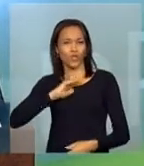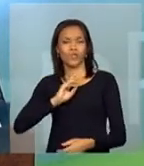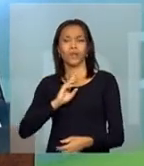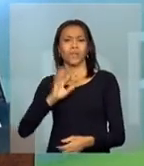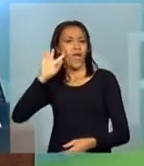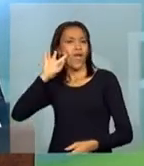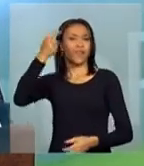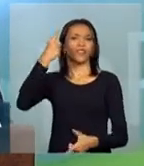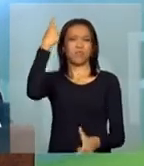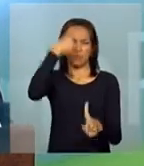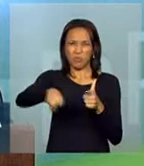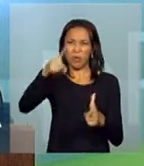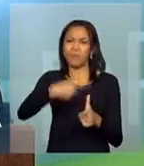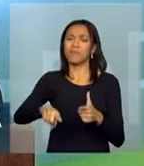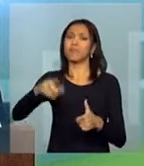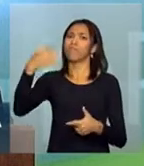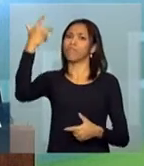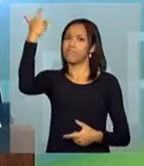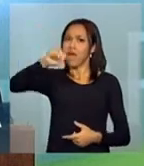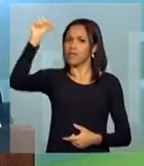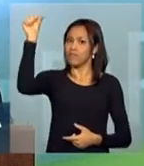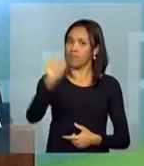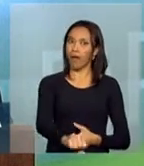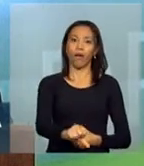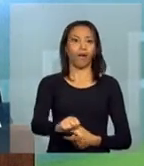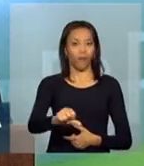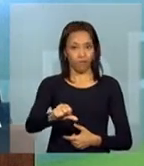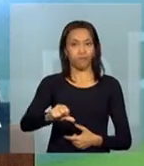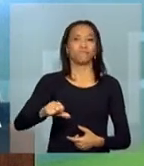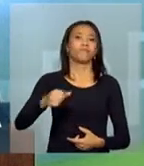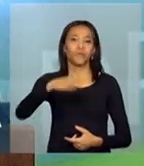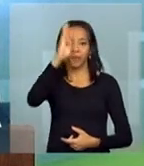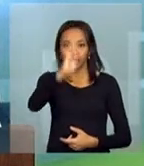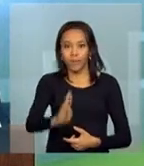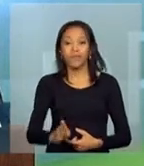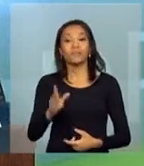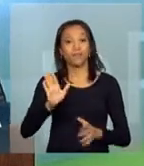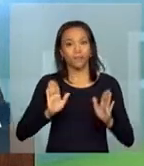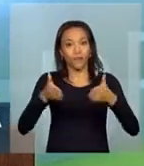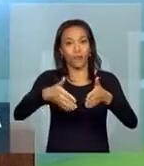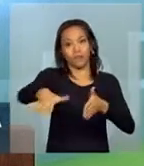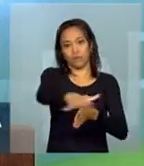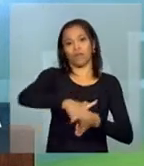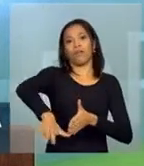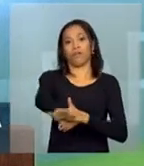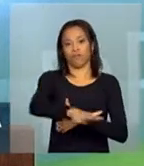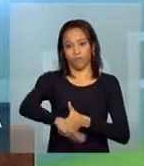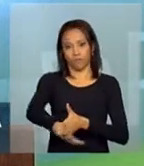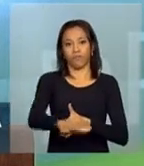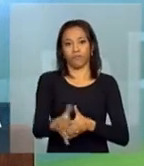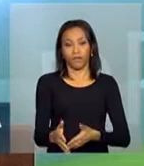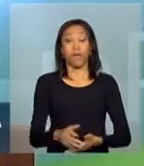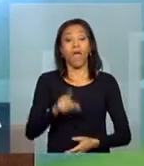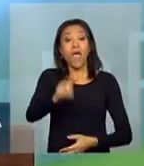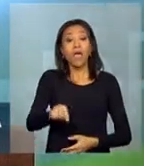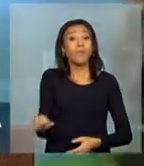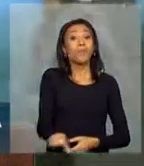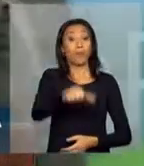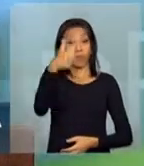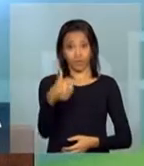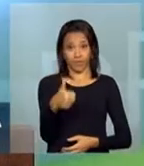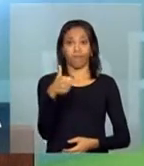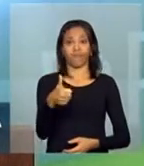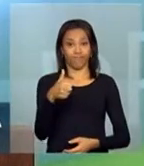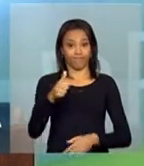mais graves que o país tinha na área de infraestrutura logística. É o primeiro passo,